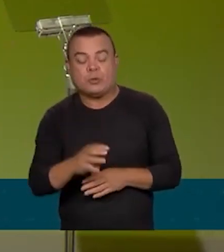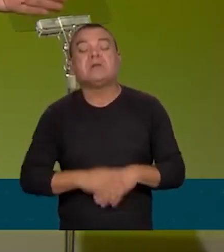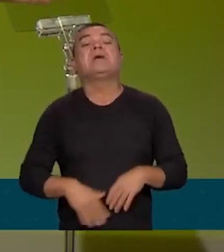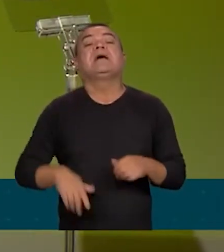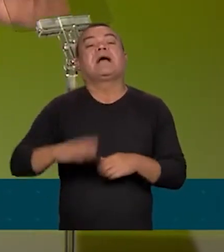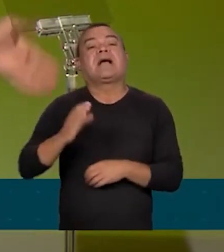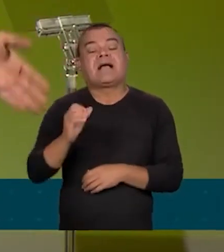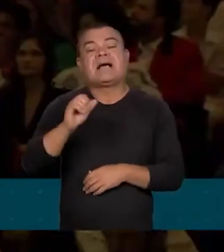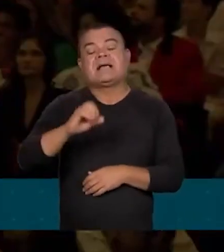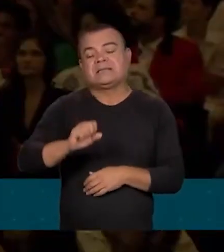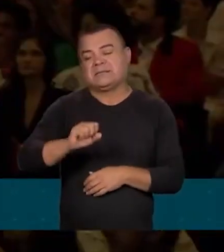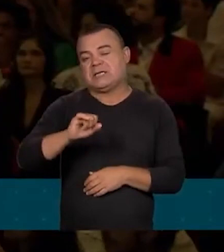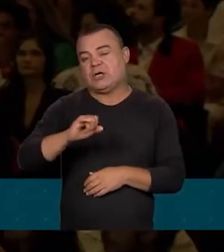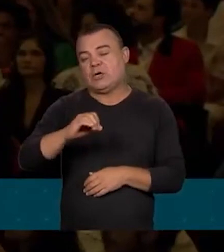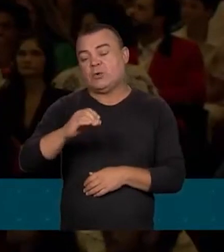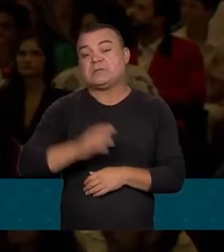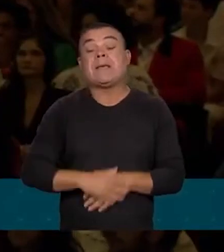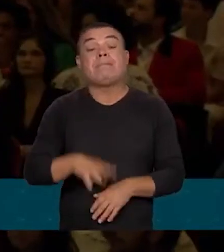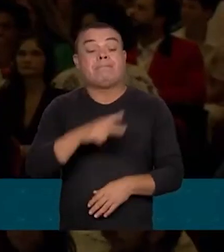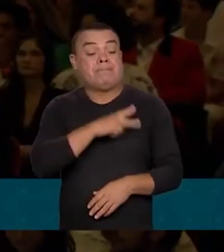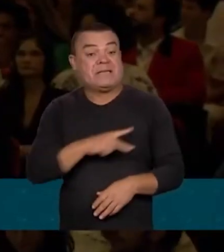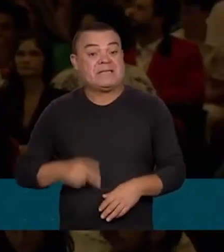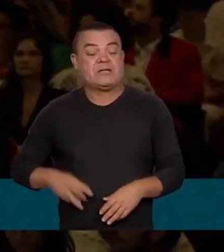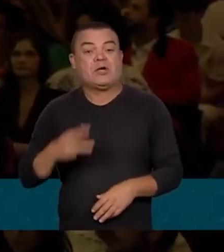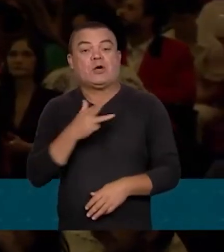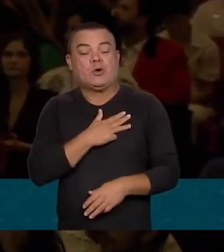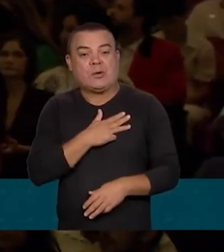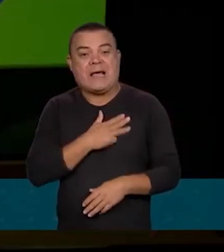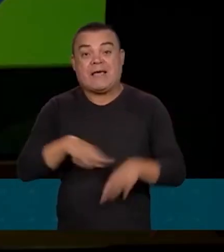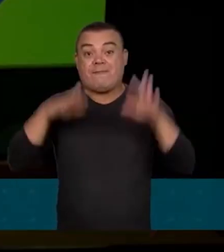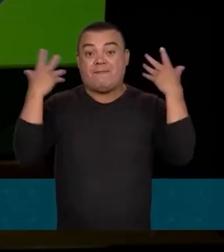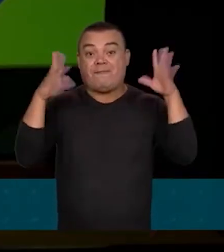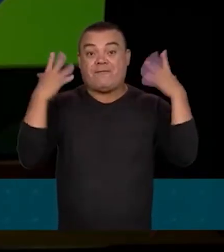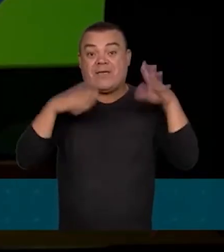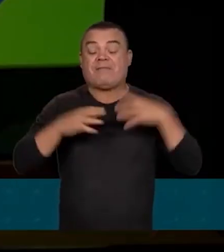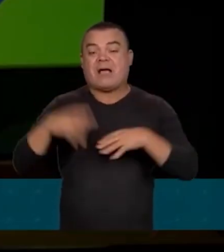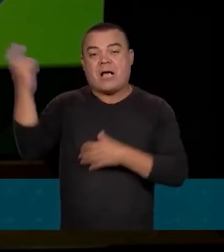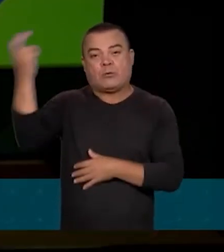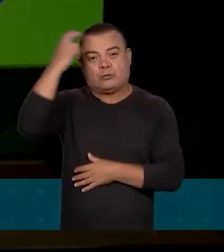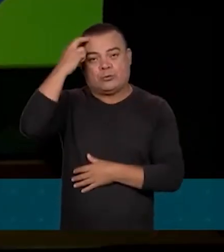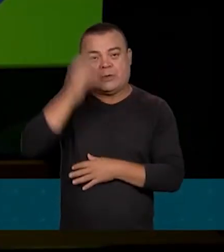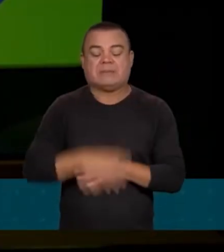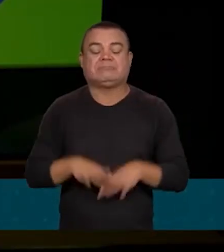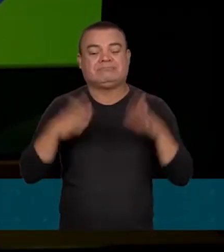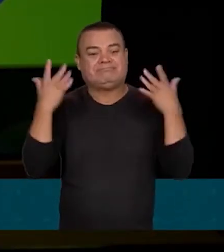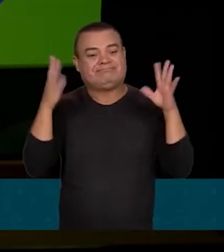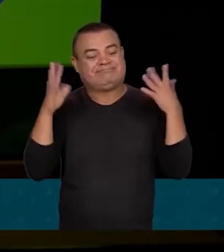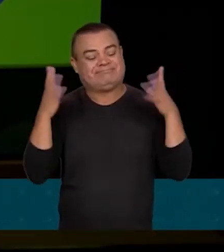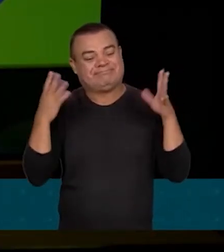Presidente Lula, parabéns, viva a cultura! Aplausos